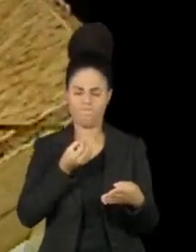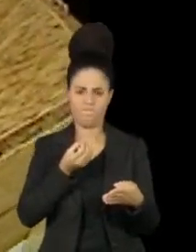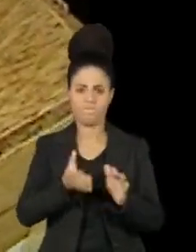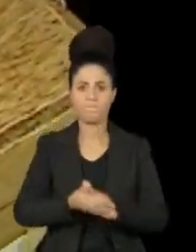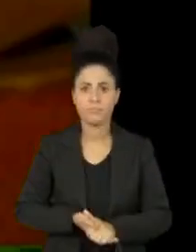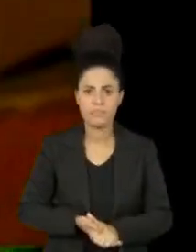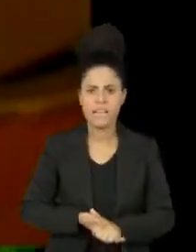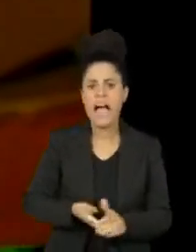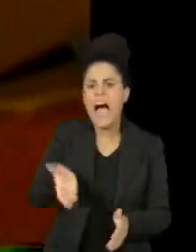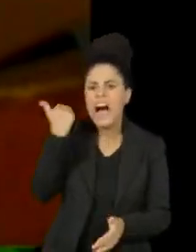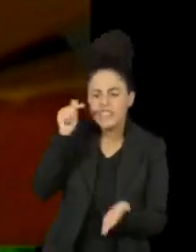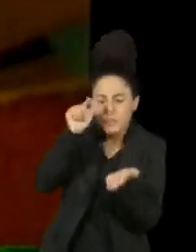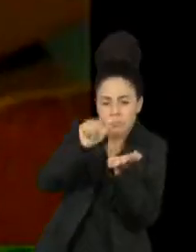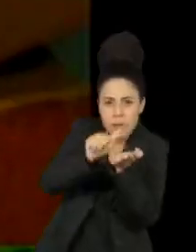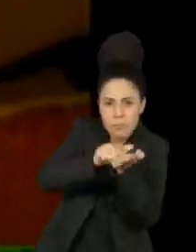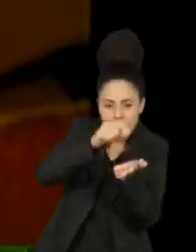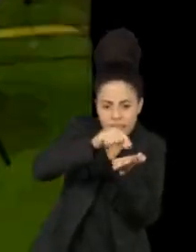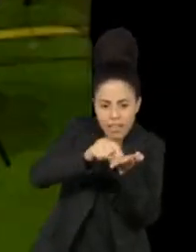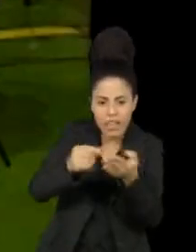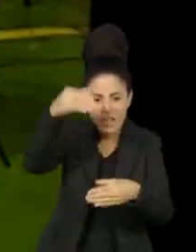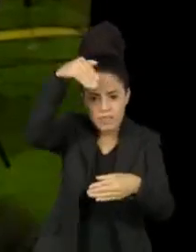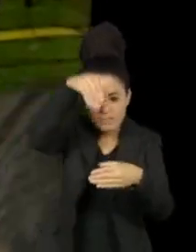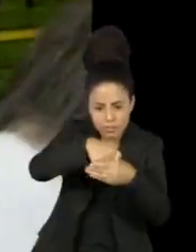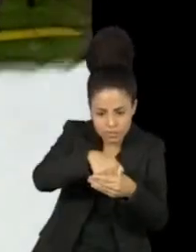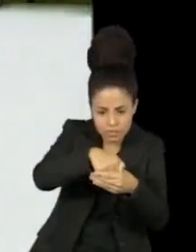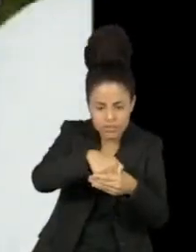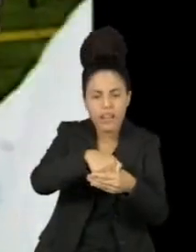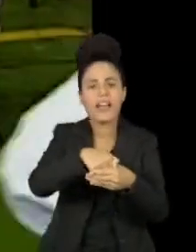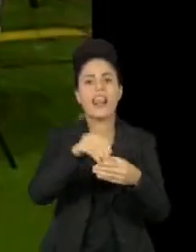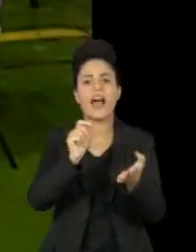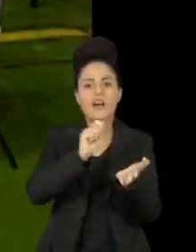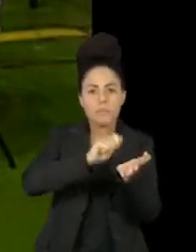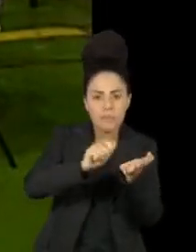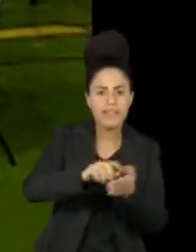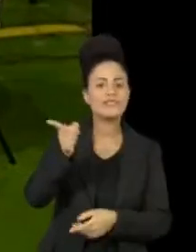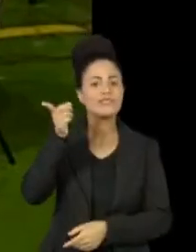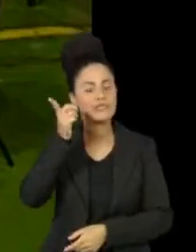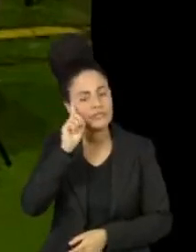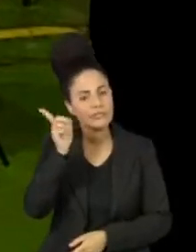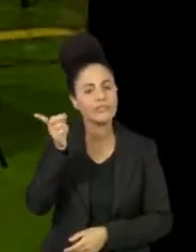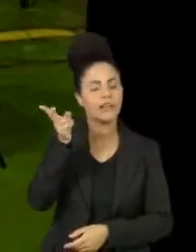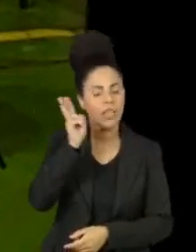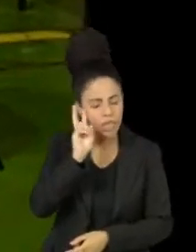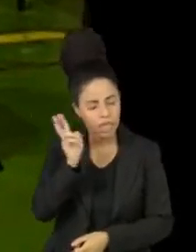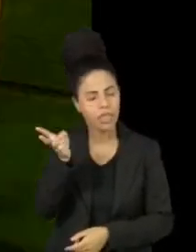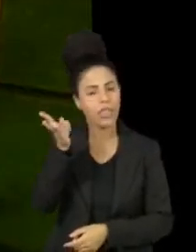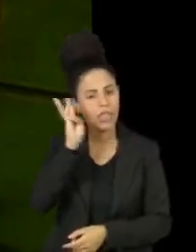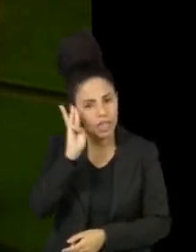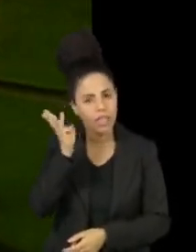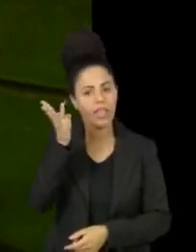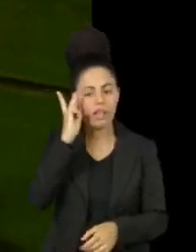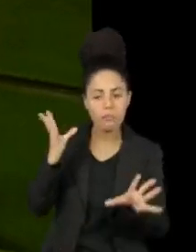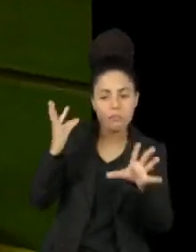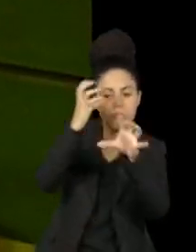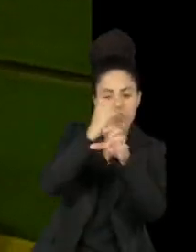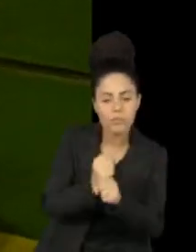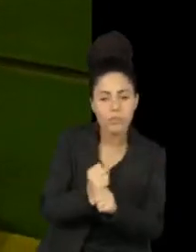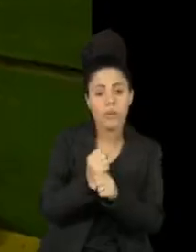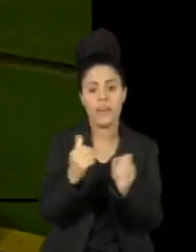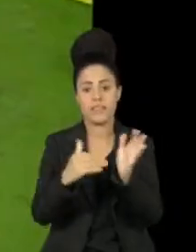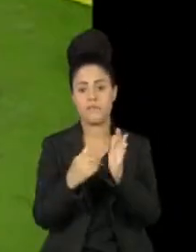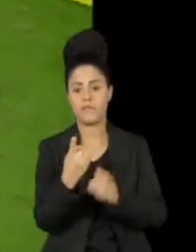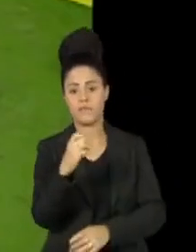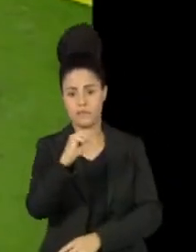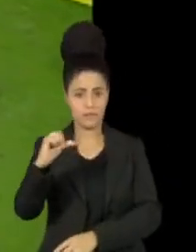tudo na base do papel. E depois que ele caía na urna, lá se iam dias até a proclamação do resultado. Até 1995,